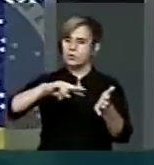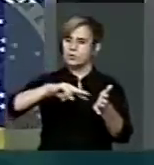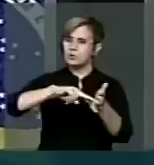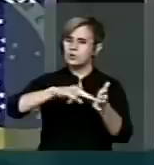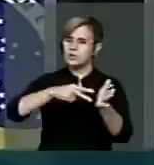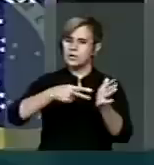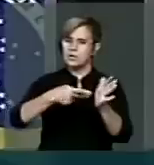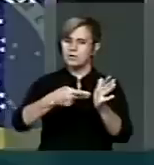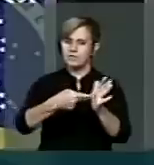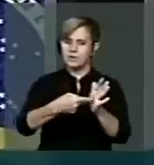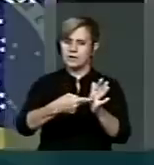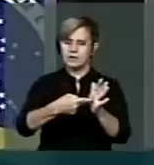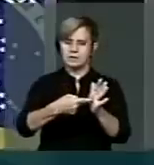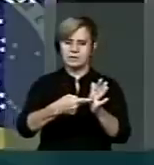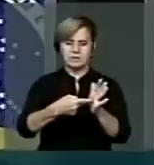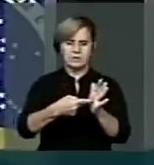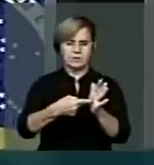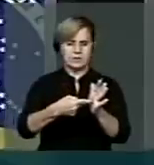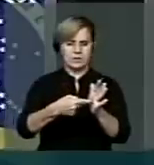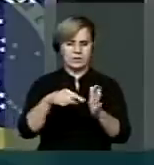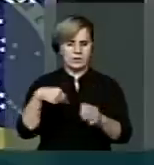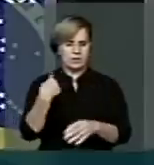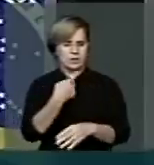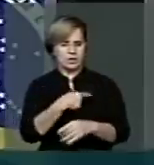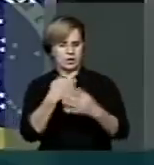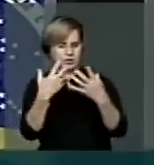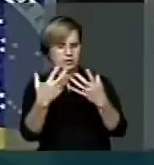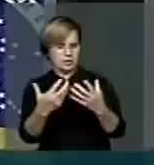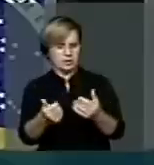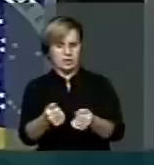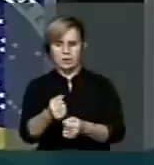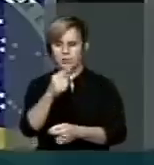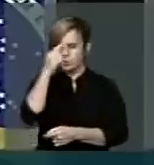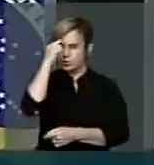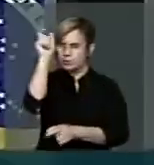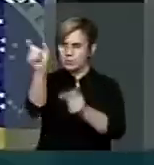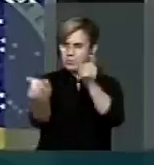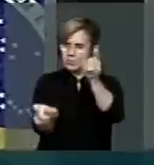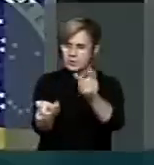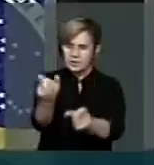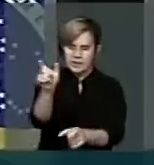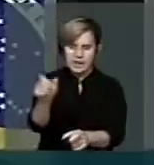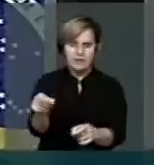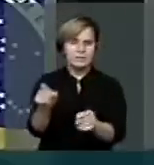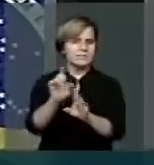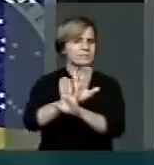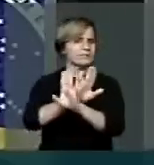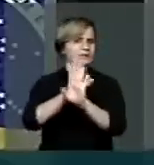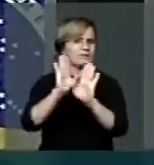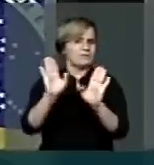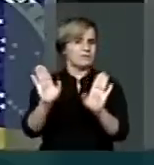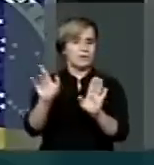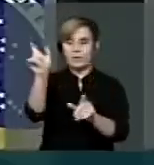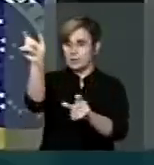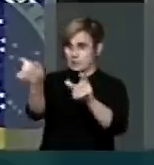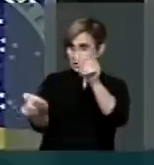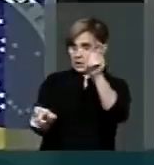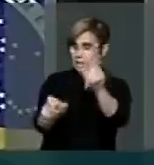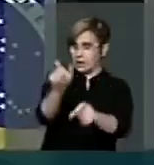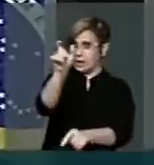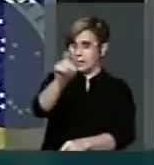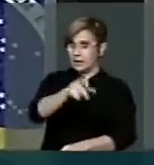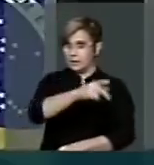devamos concordar com as suas ideias. Com relação às ideias, nós